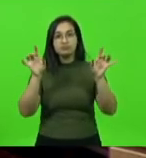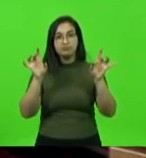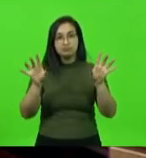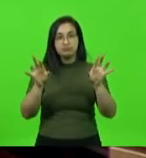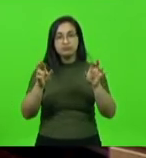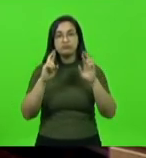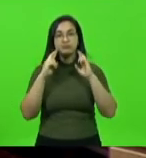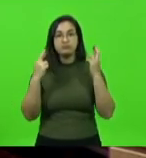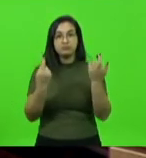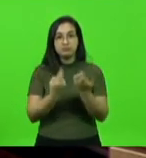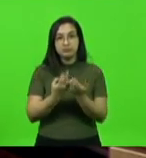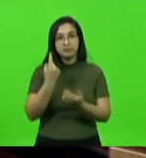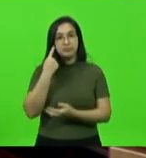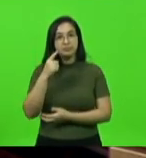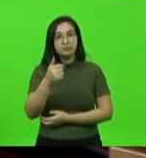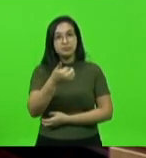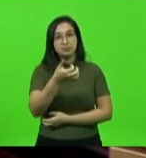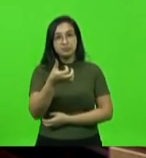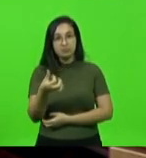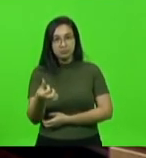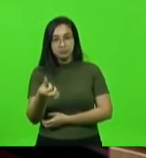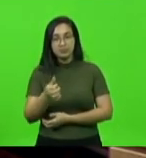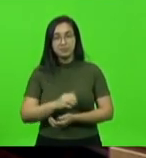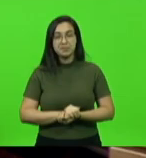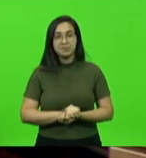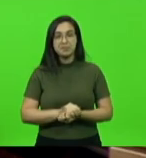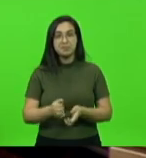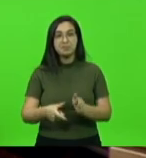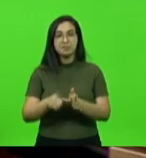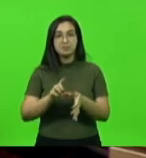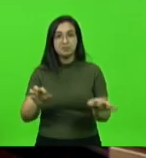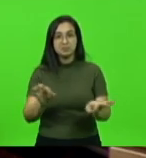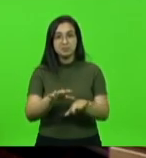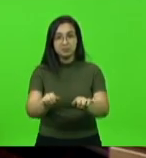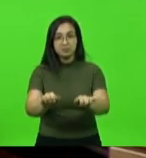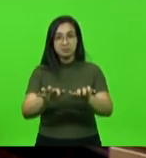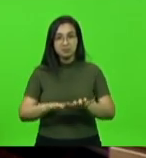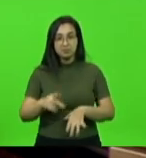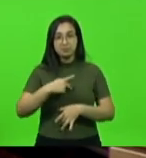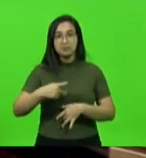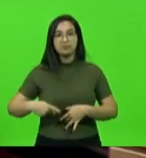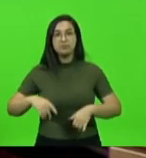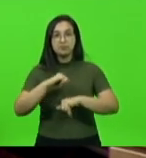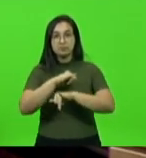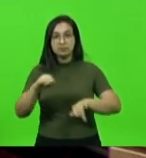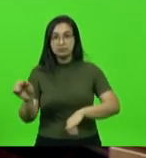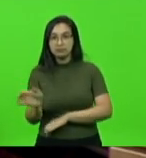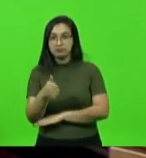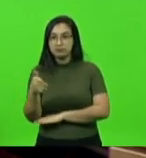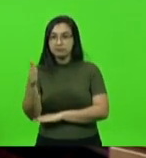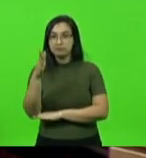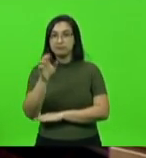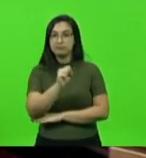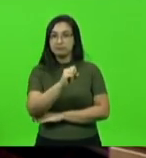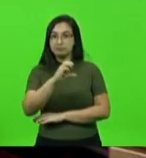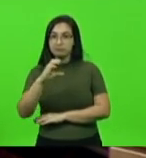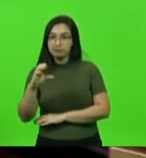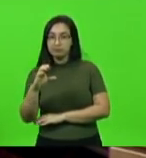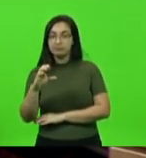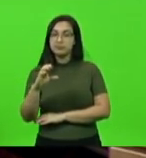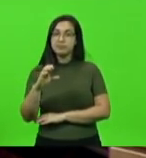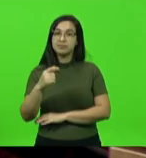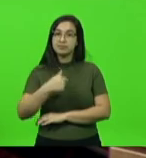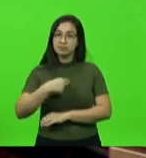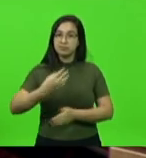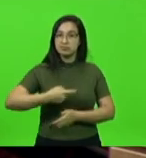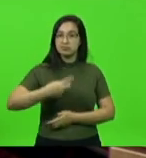no horário regimental. Nada mais havendo, e antes de encerrar a sessão, o senhor presidente anunciou a execução do hino de Santa Catarina. Para constar, eu,